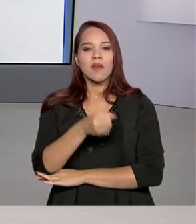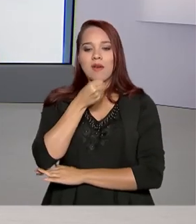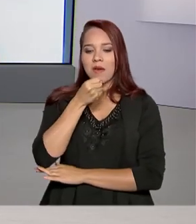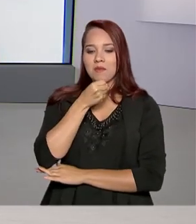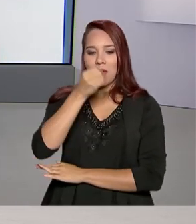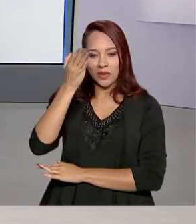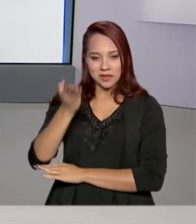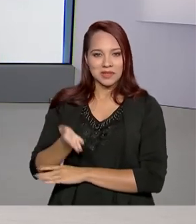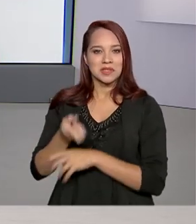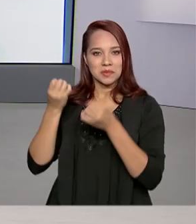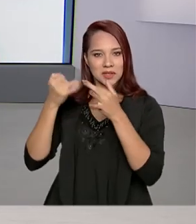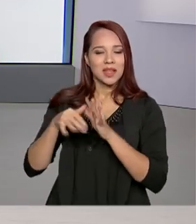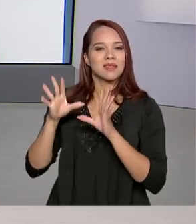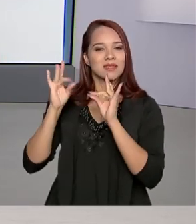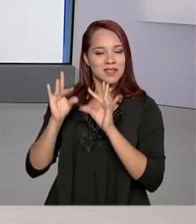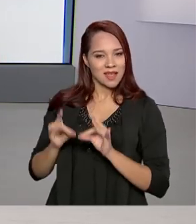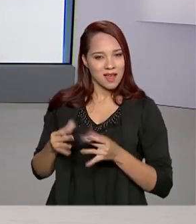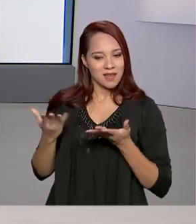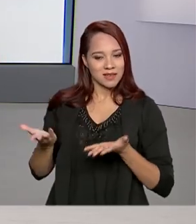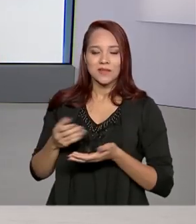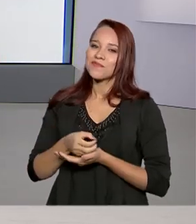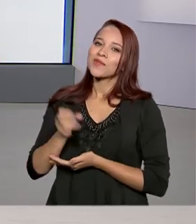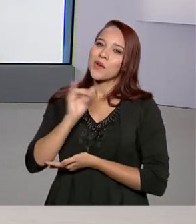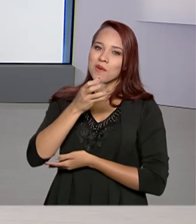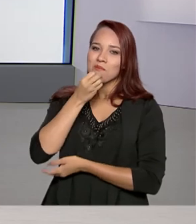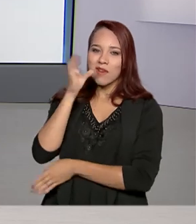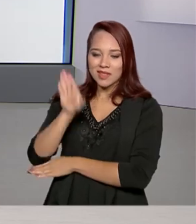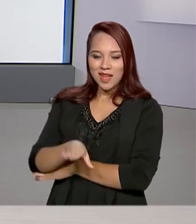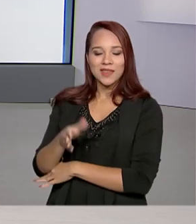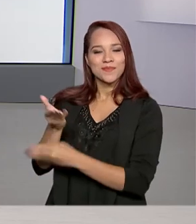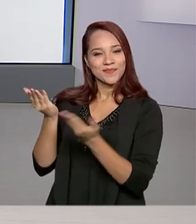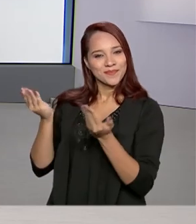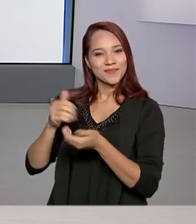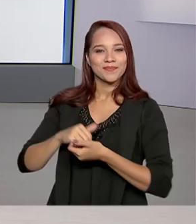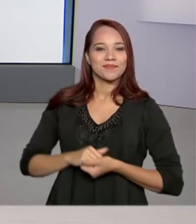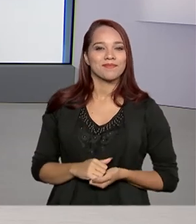está lá e traz os detalhes para a gente. Oi, Luana, boa tarde para você.